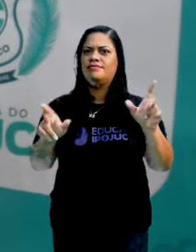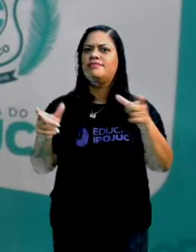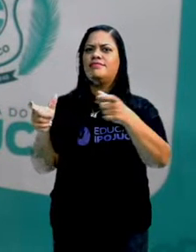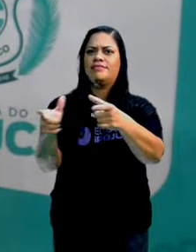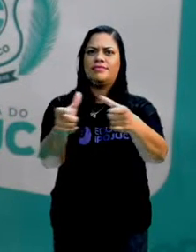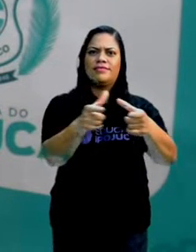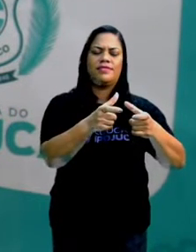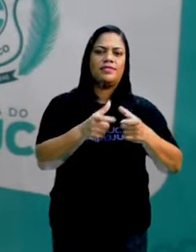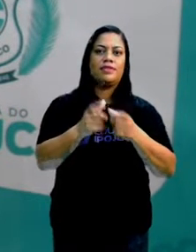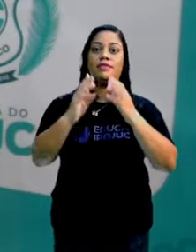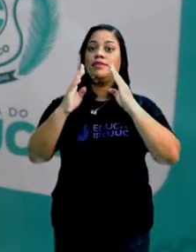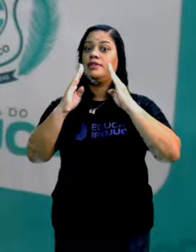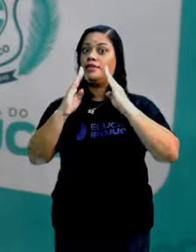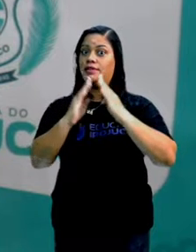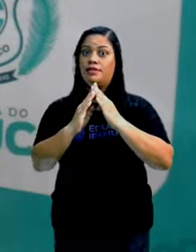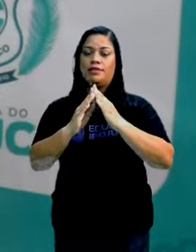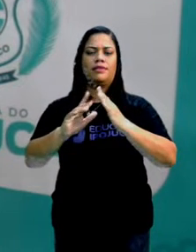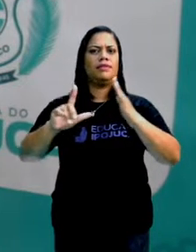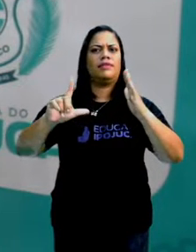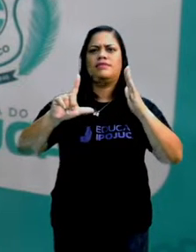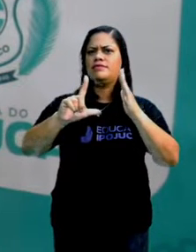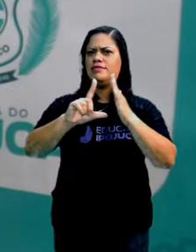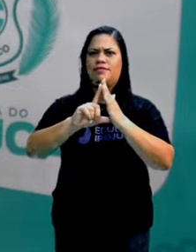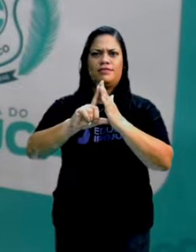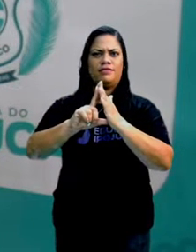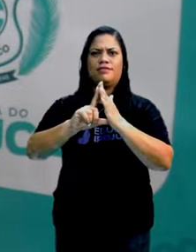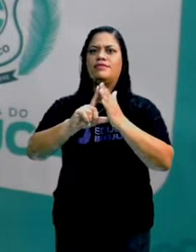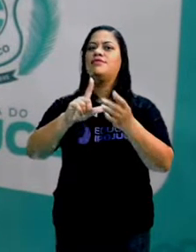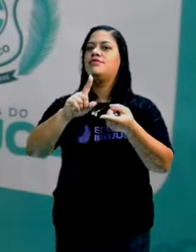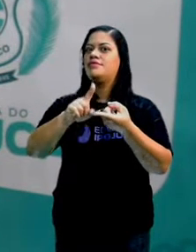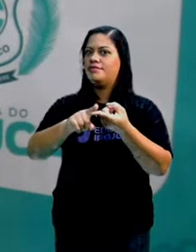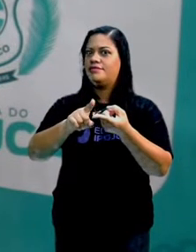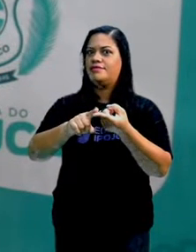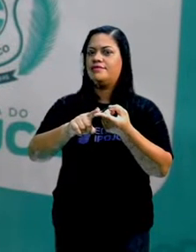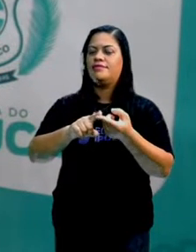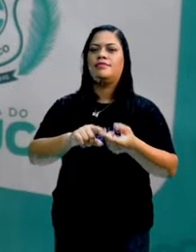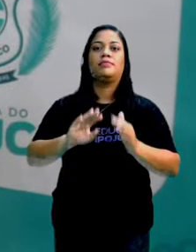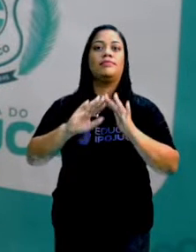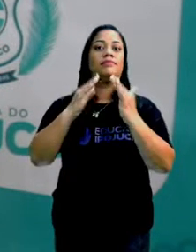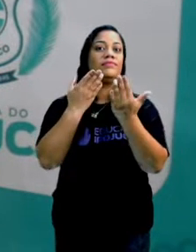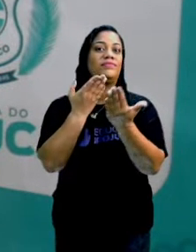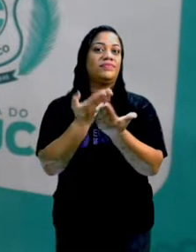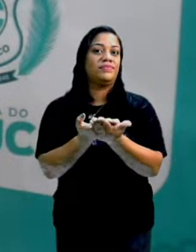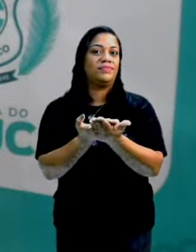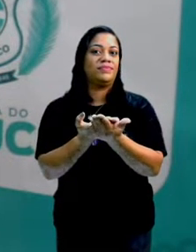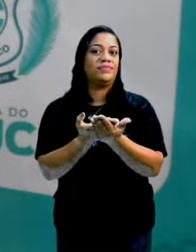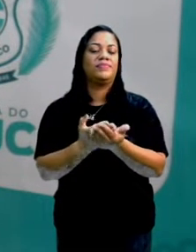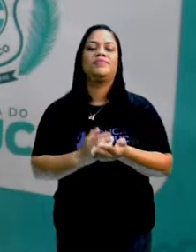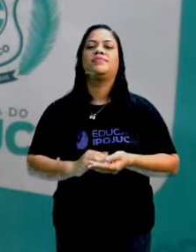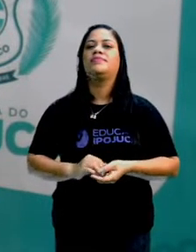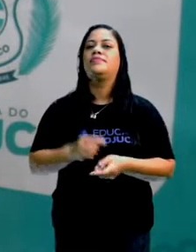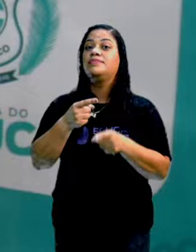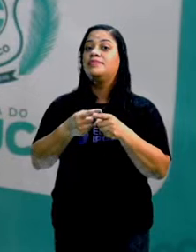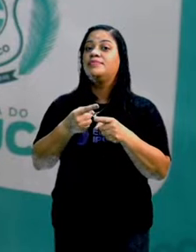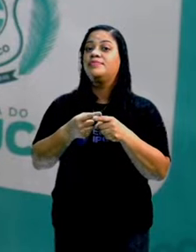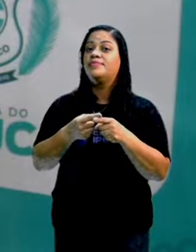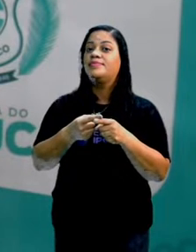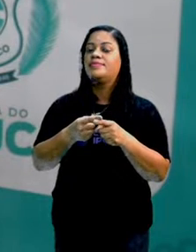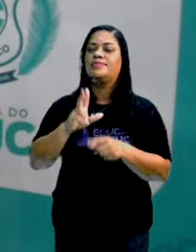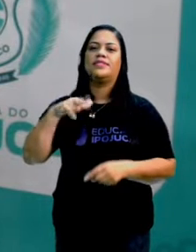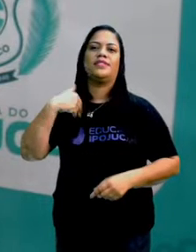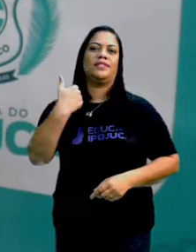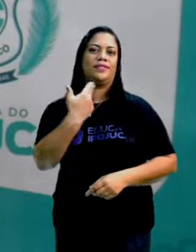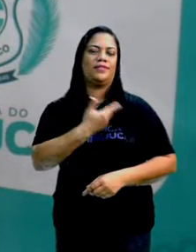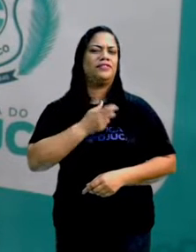nossa casa, em lojas e também na escola, porque nós